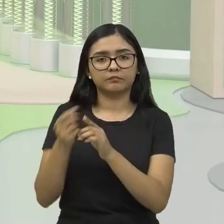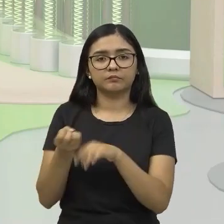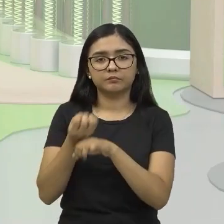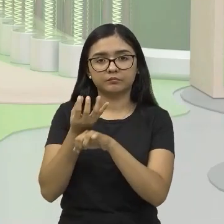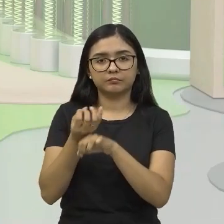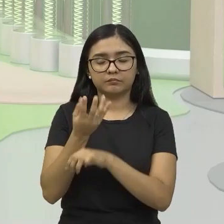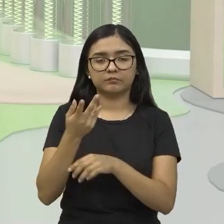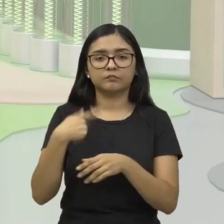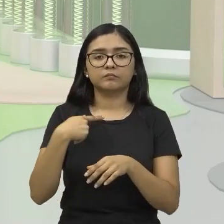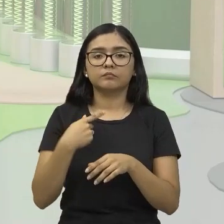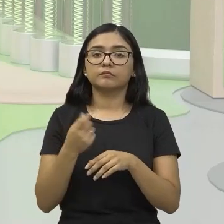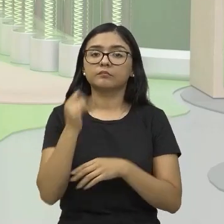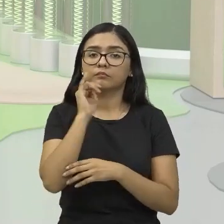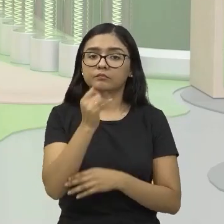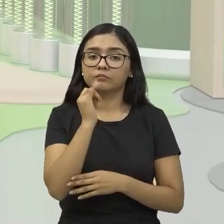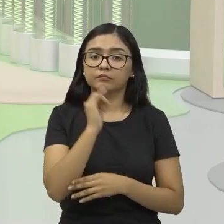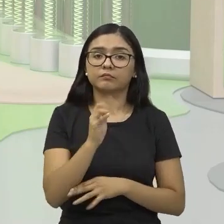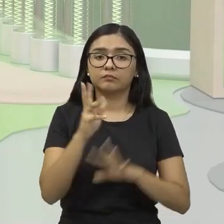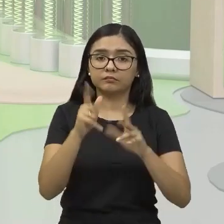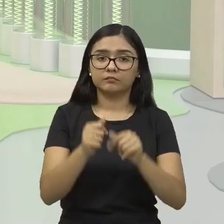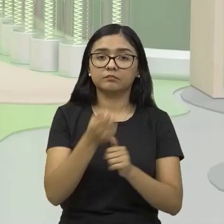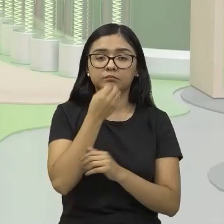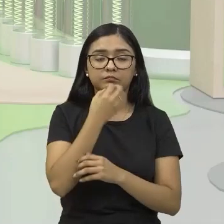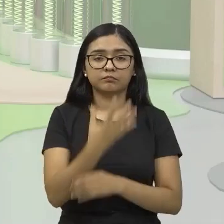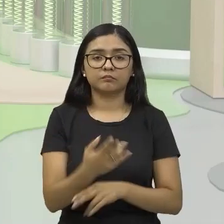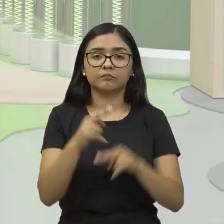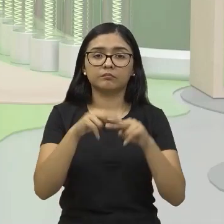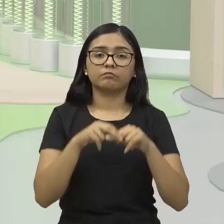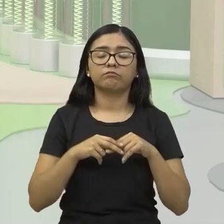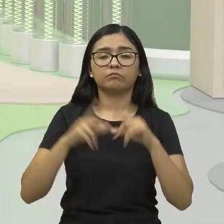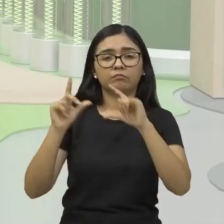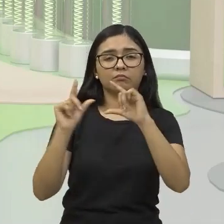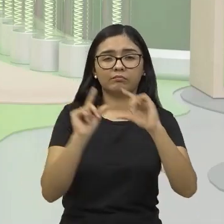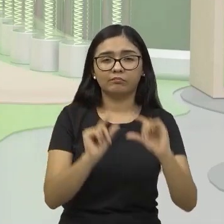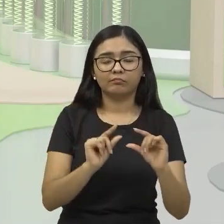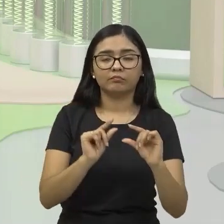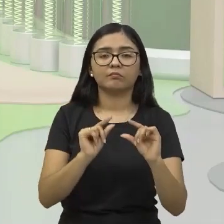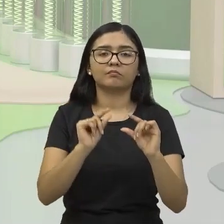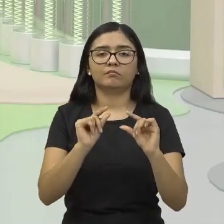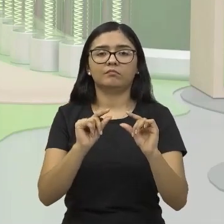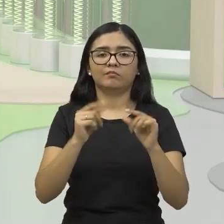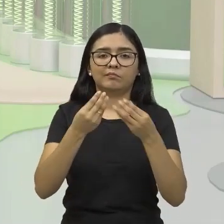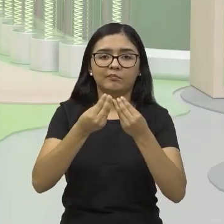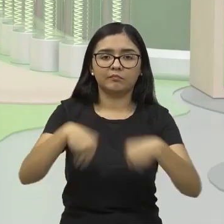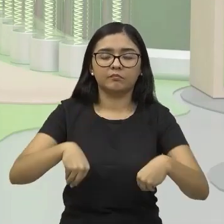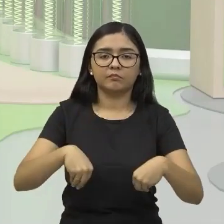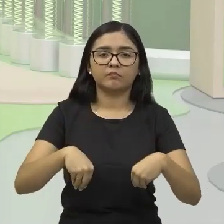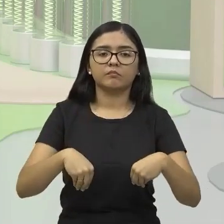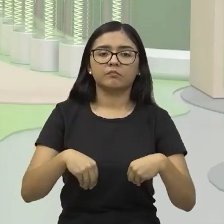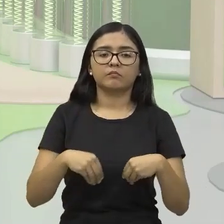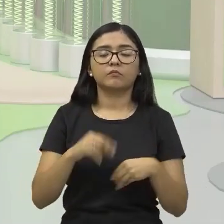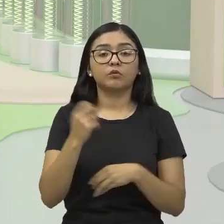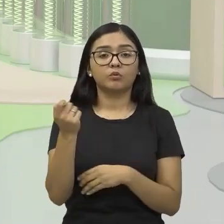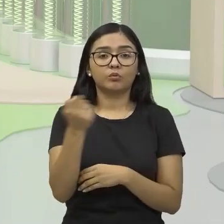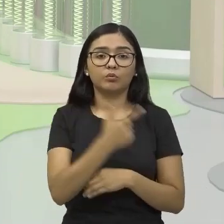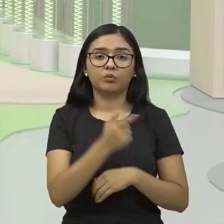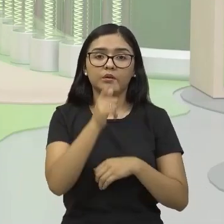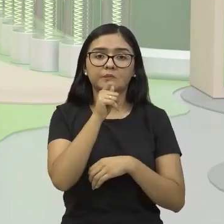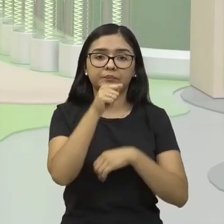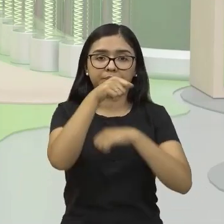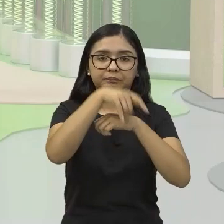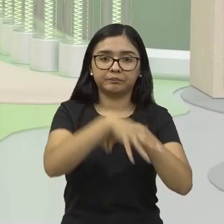considerada limpa, né, porque vai causar menos impactos do que, por exemplo, as hidrelétricas e as